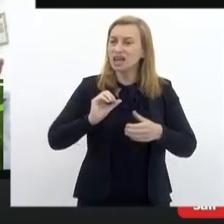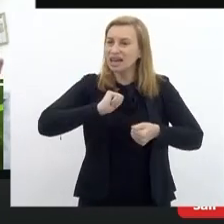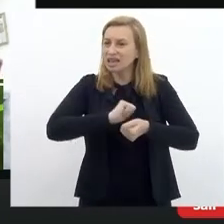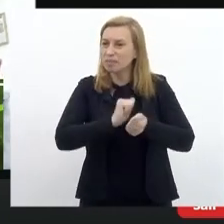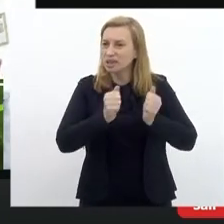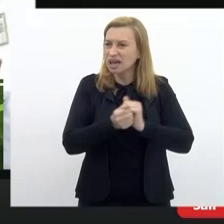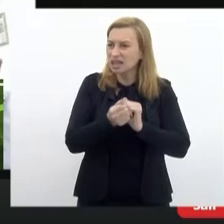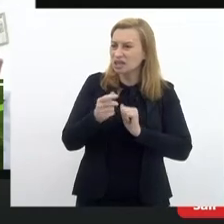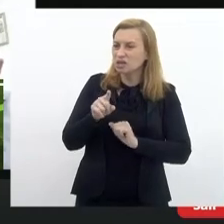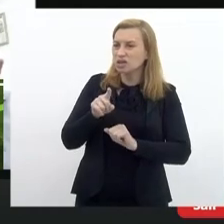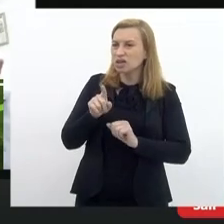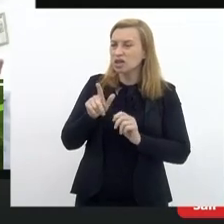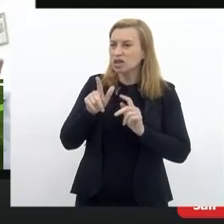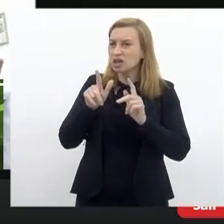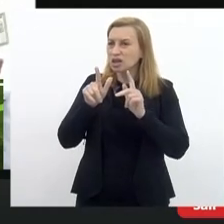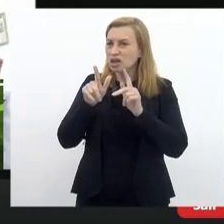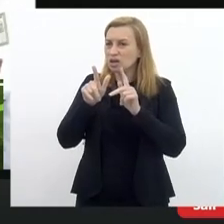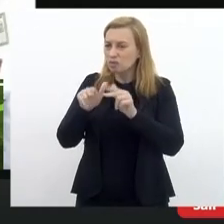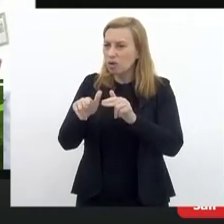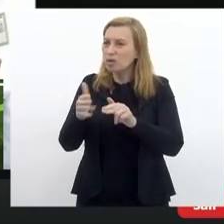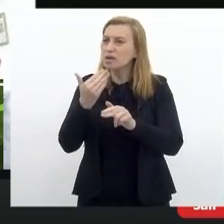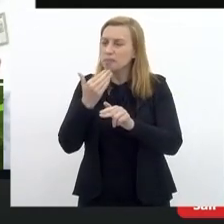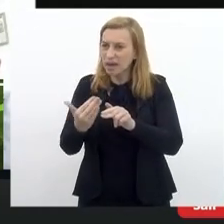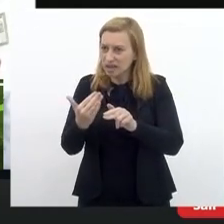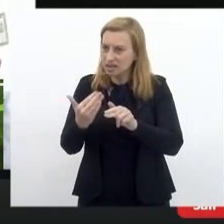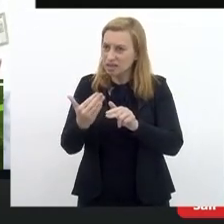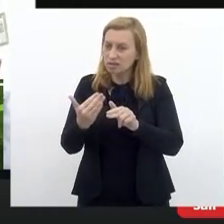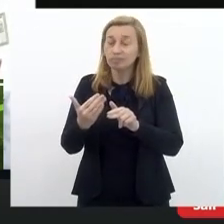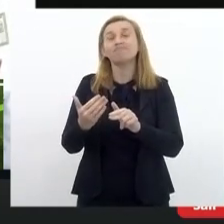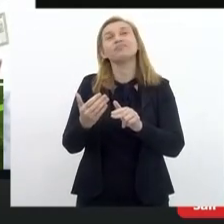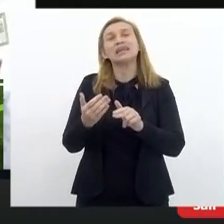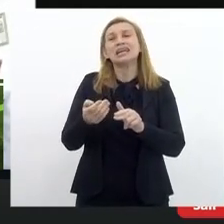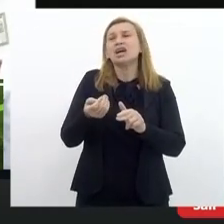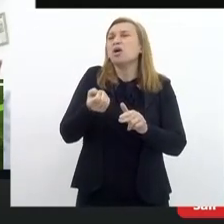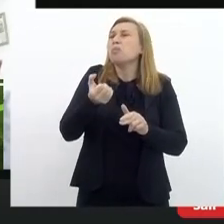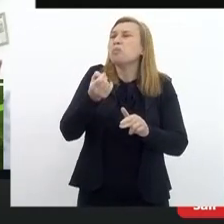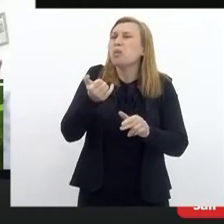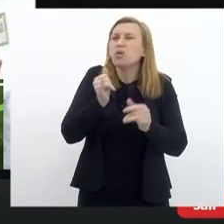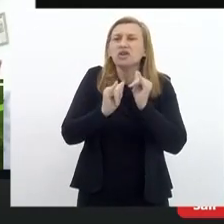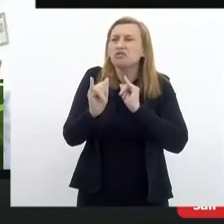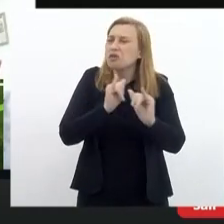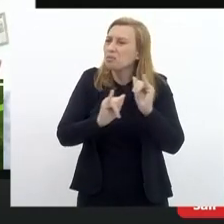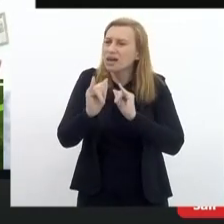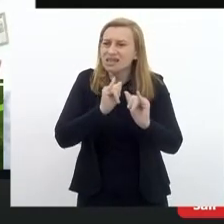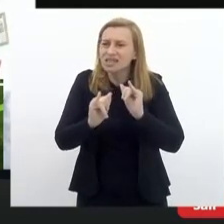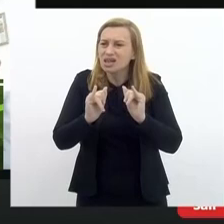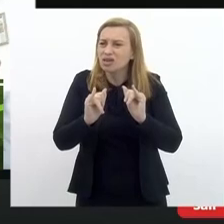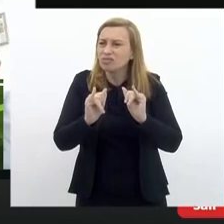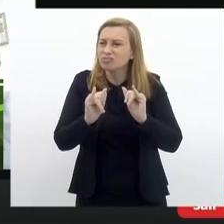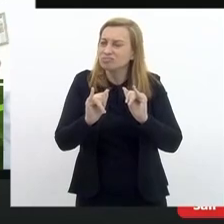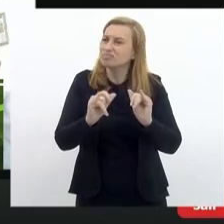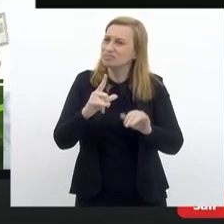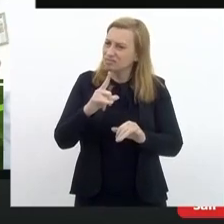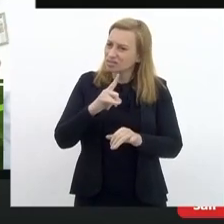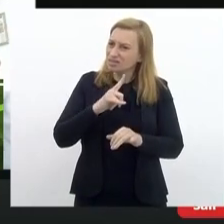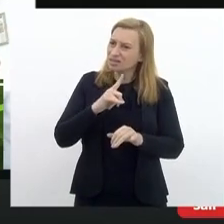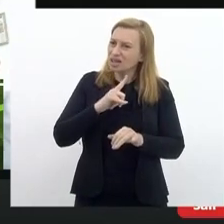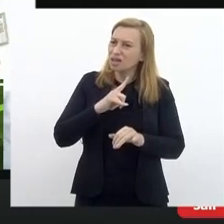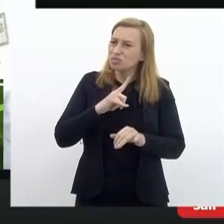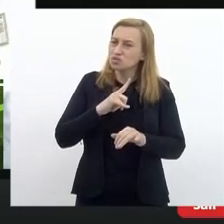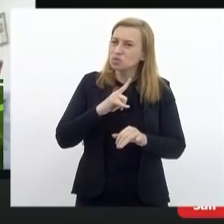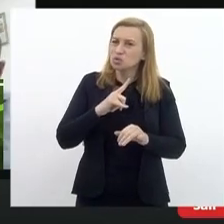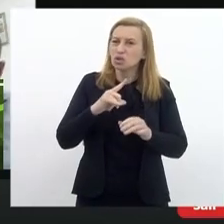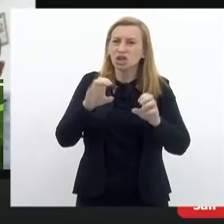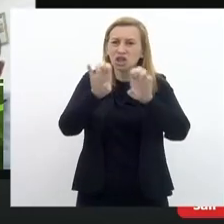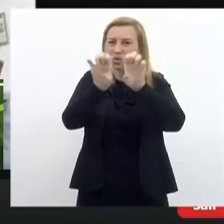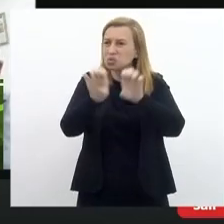seja. A gente tem muito pouca informação e nenhuma estrutura para